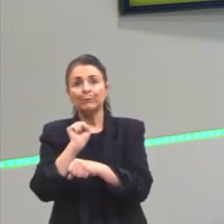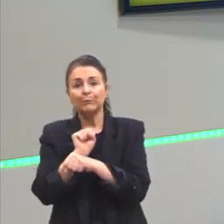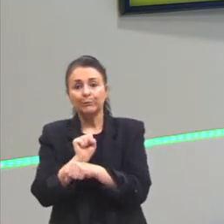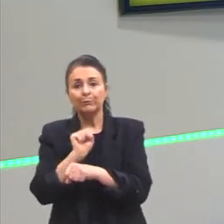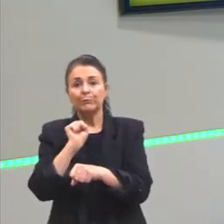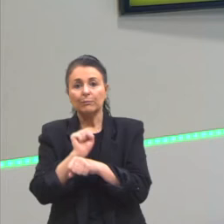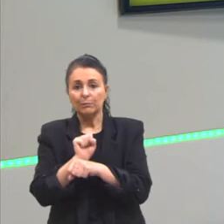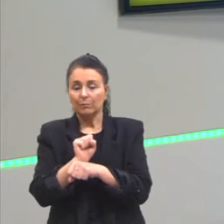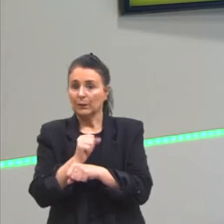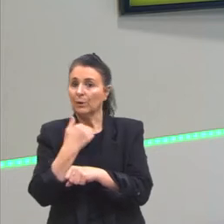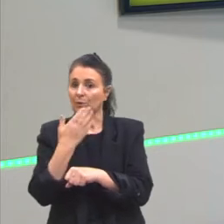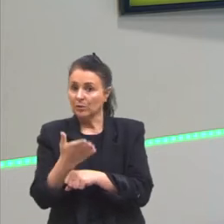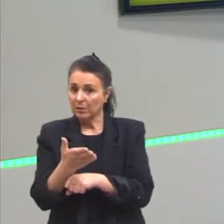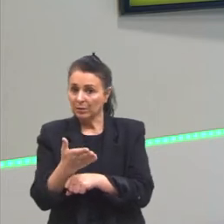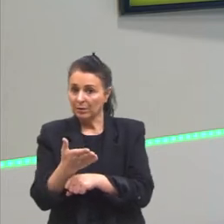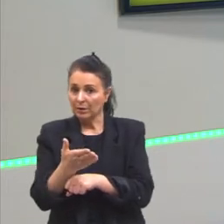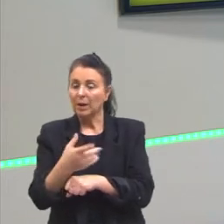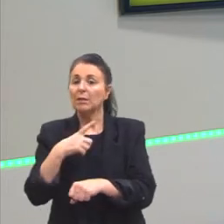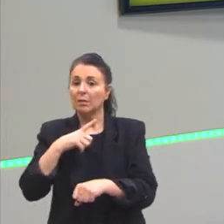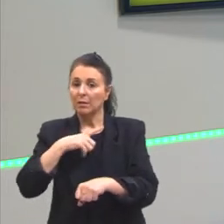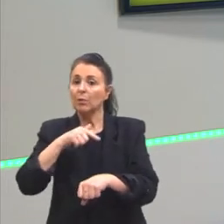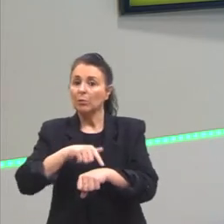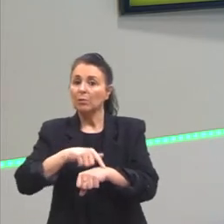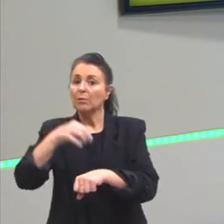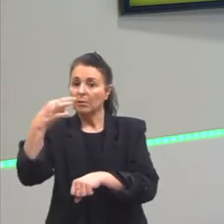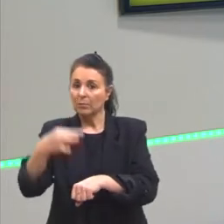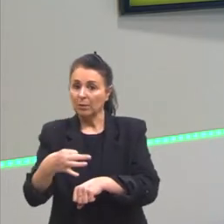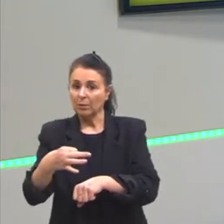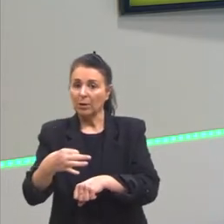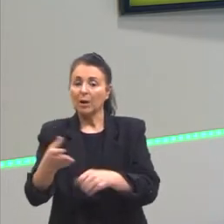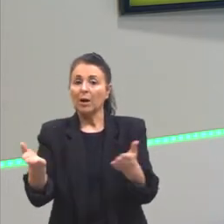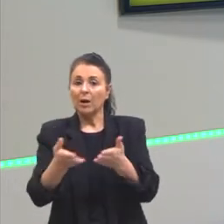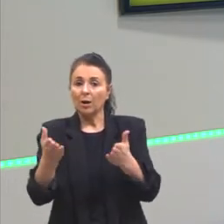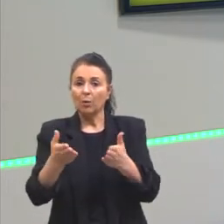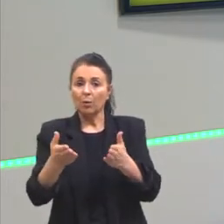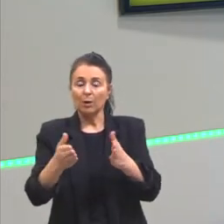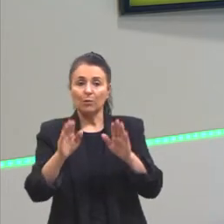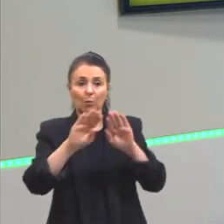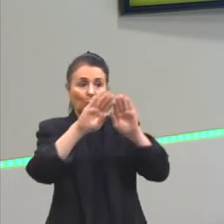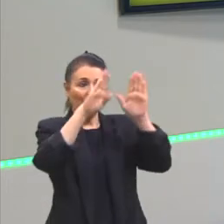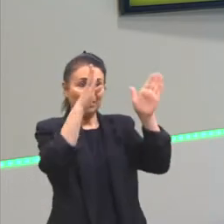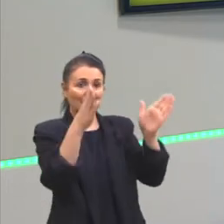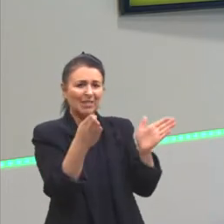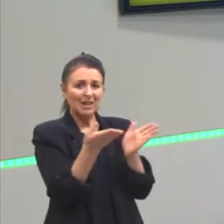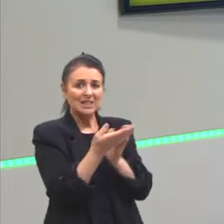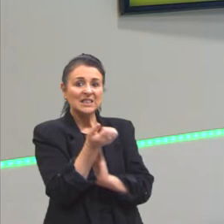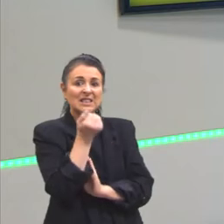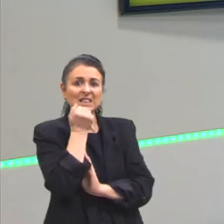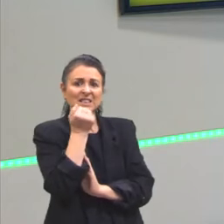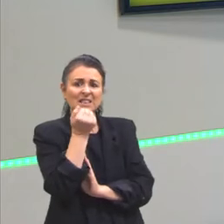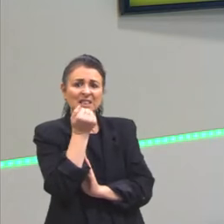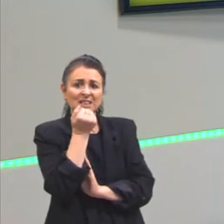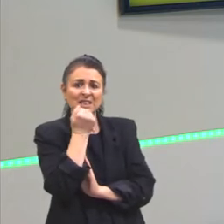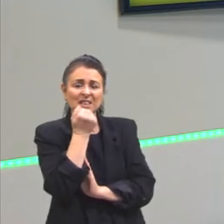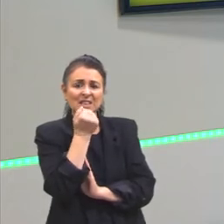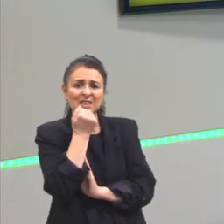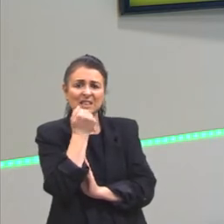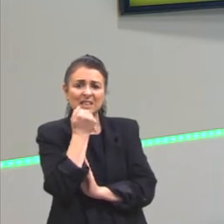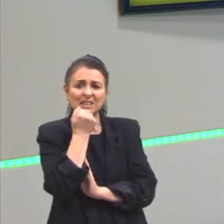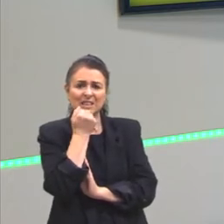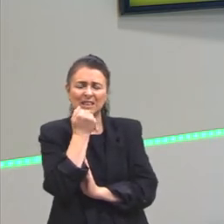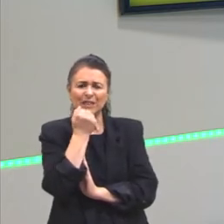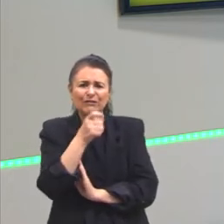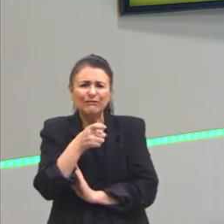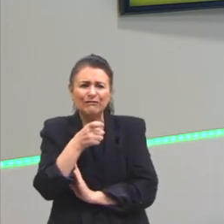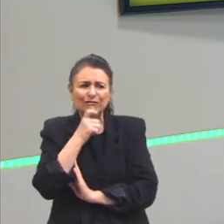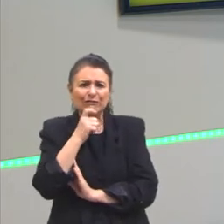Agora, se eu coloco algum alimento no congelador, que eu vou ter uma temperatura negativa, ele pode durar até seis meses.